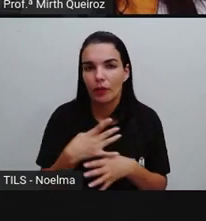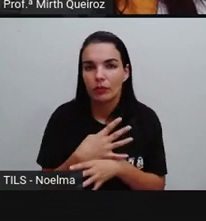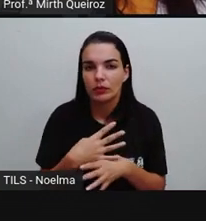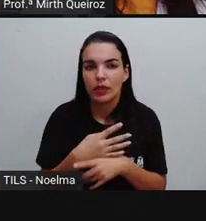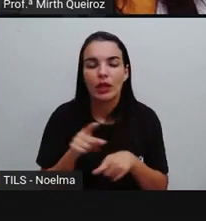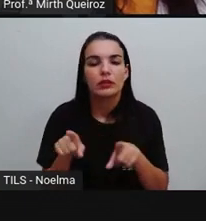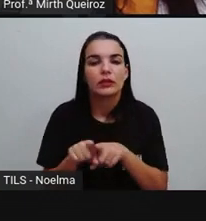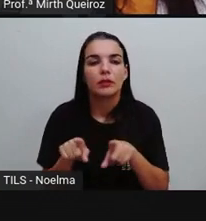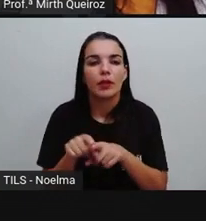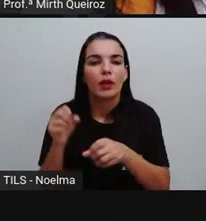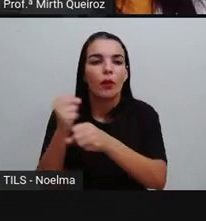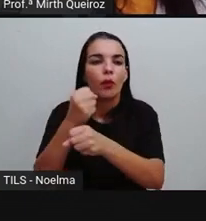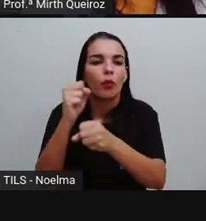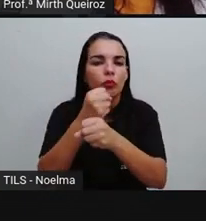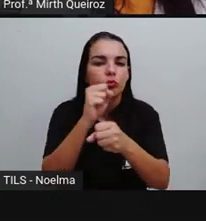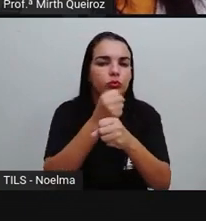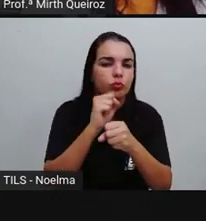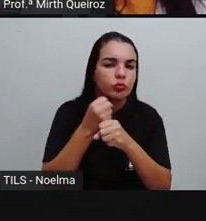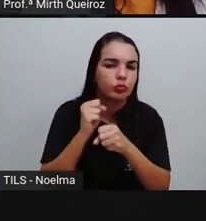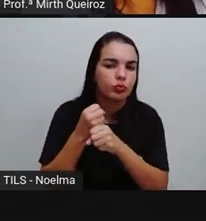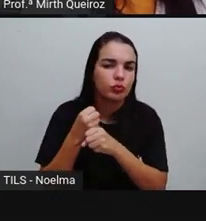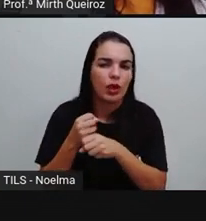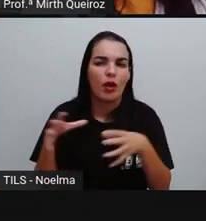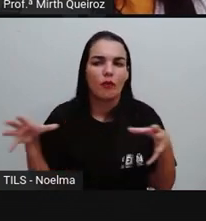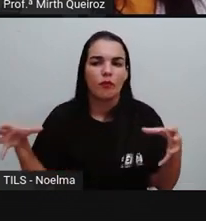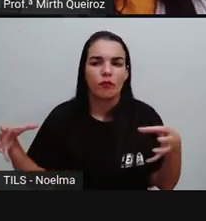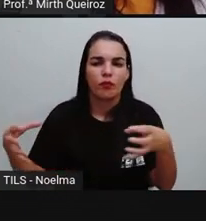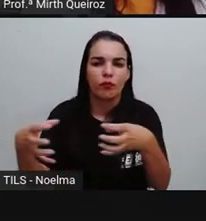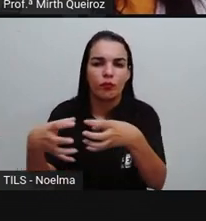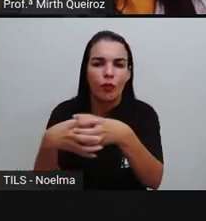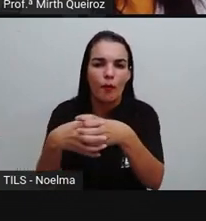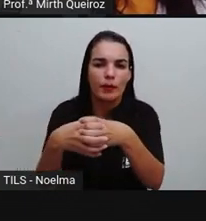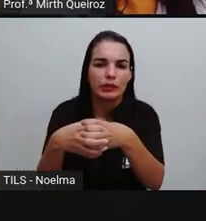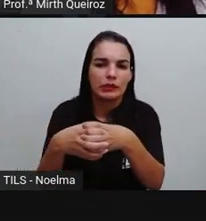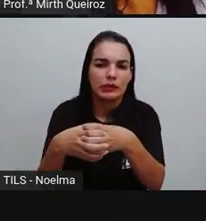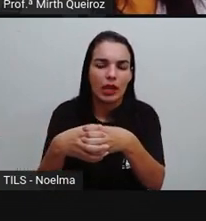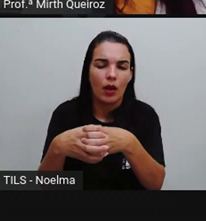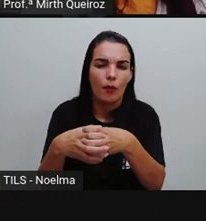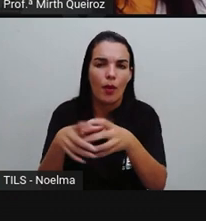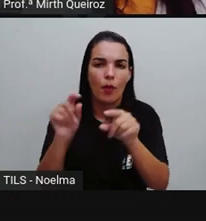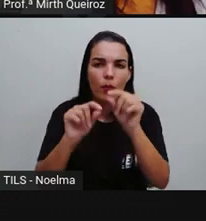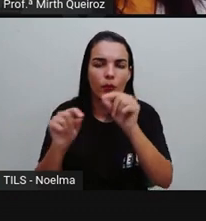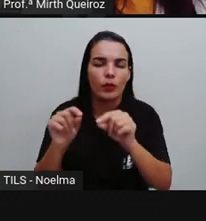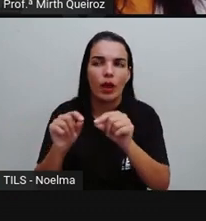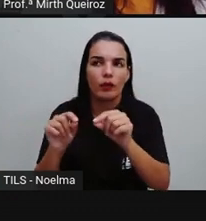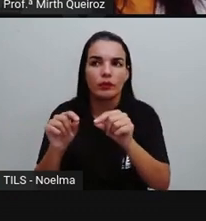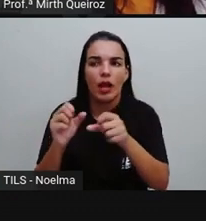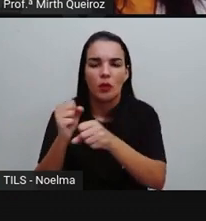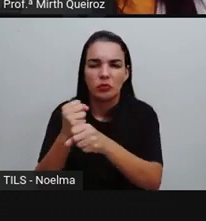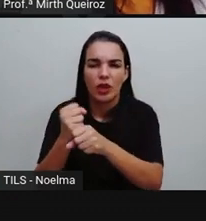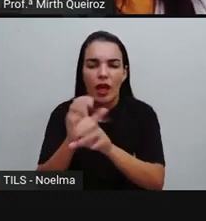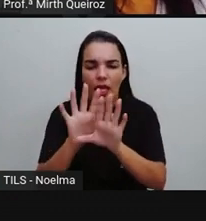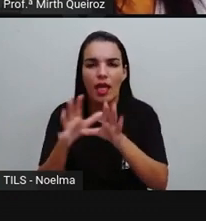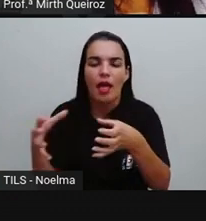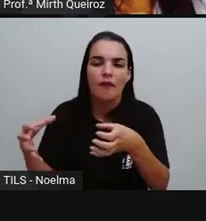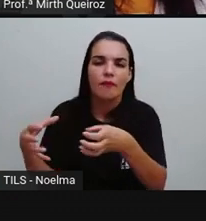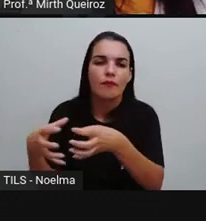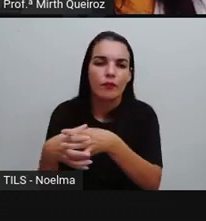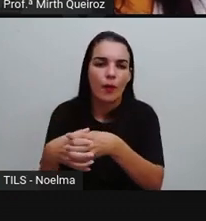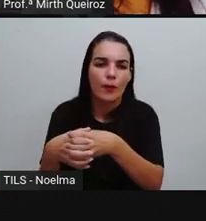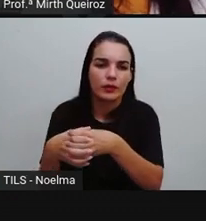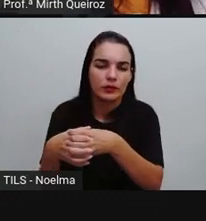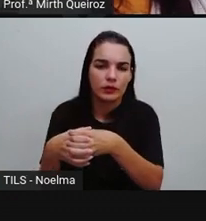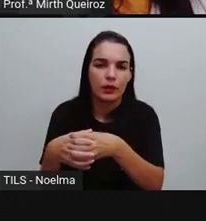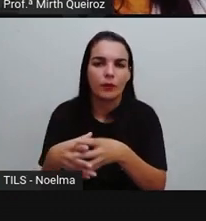construção de... da formação, não vamos dizer construção, porque construção dá a ideia como se a gente estivesse construindo uma cidade. A cidade não se